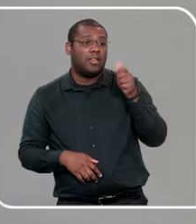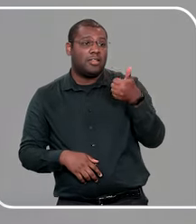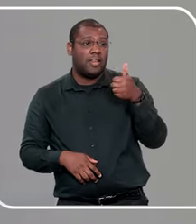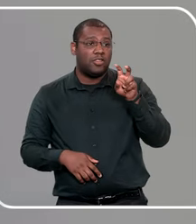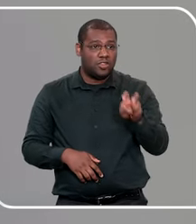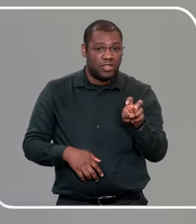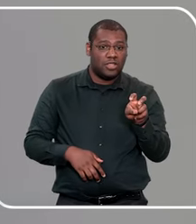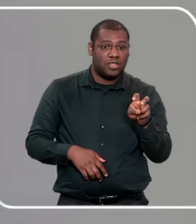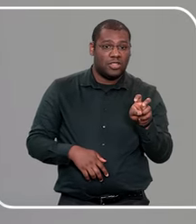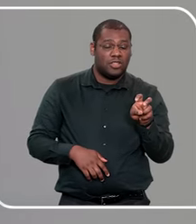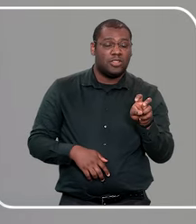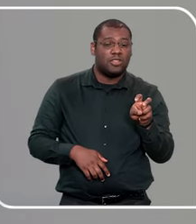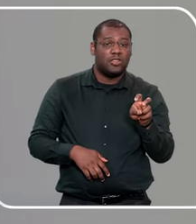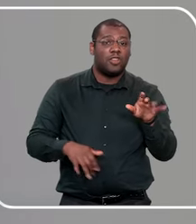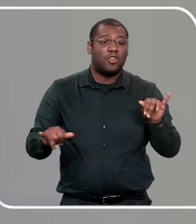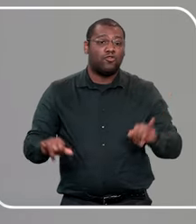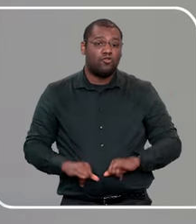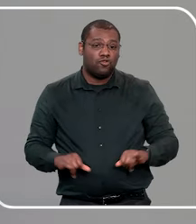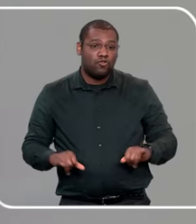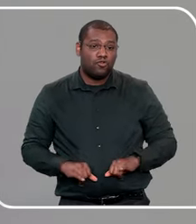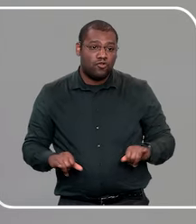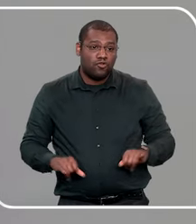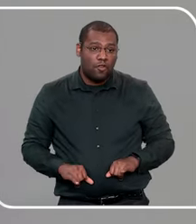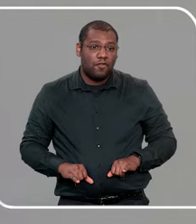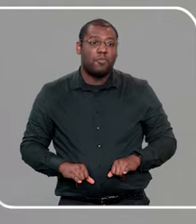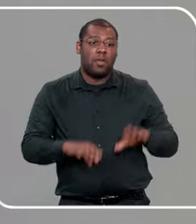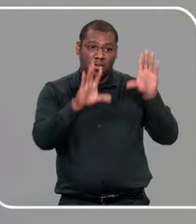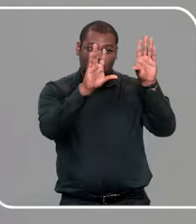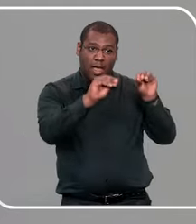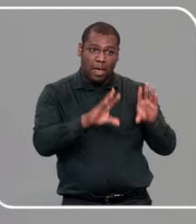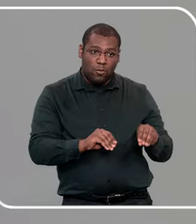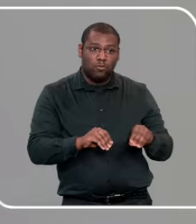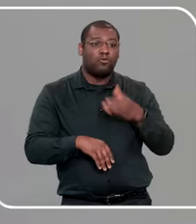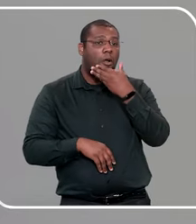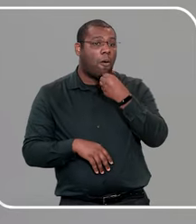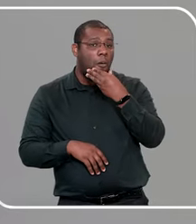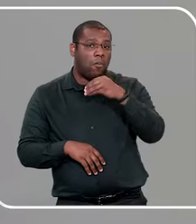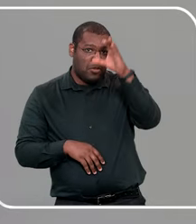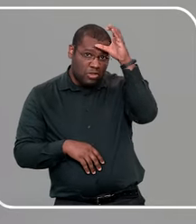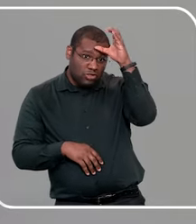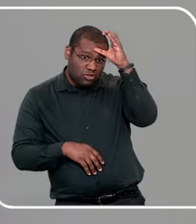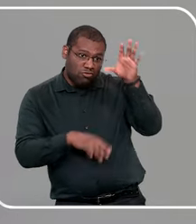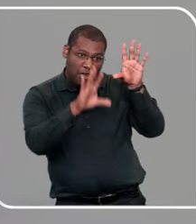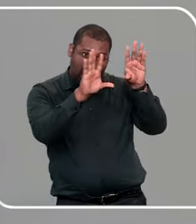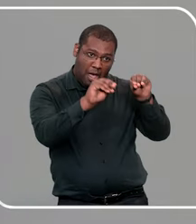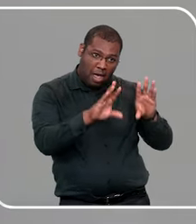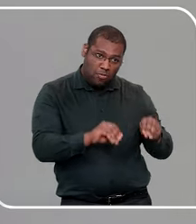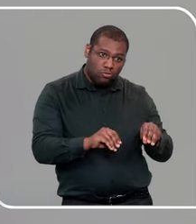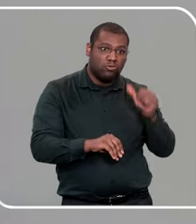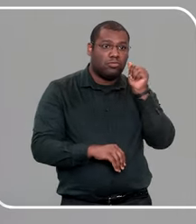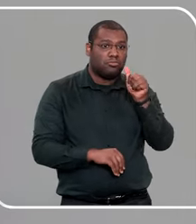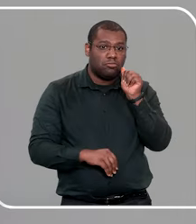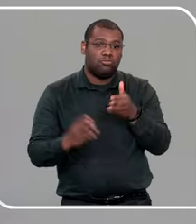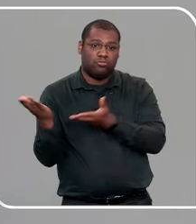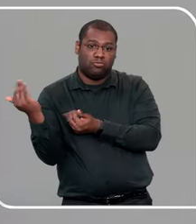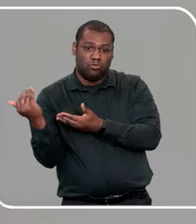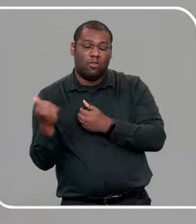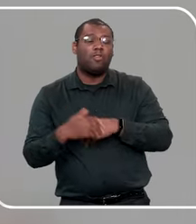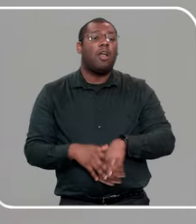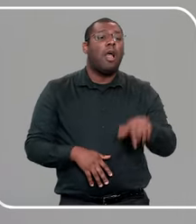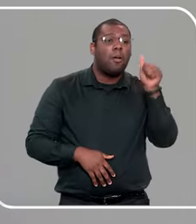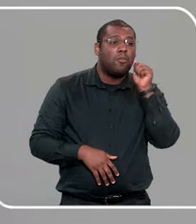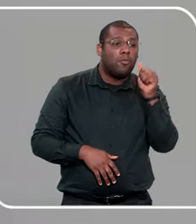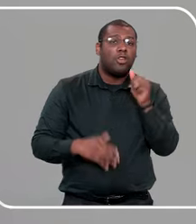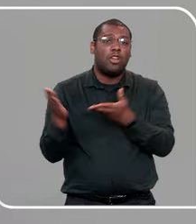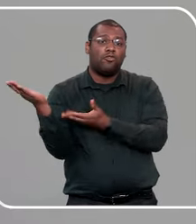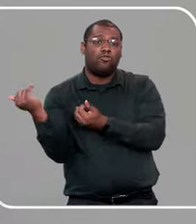sofria abuso, por parte desse tio, durante cinco anos, então, durante cinco anos, ela sofreu abuso, e ela não contou, é claro